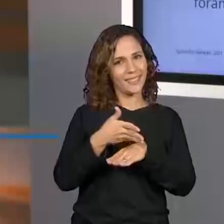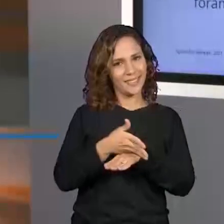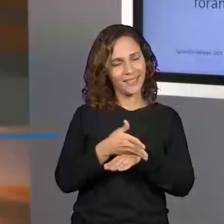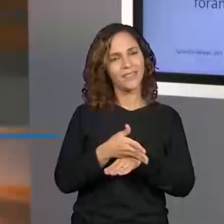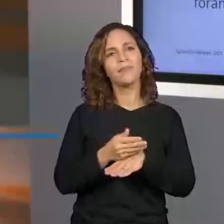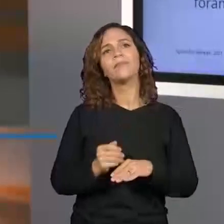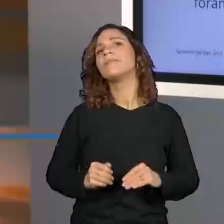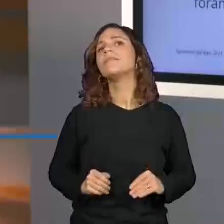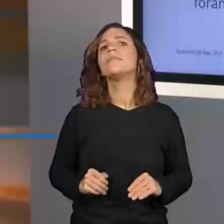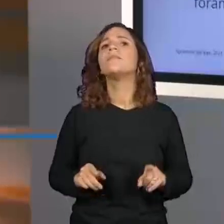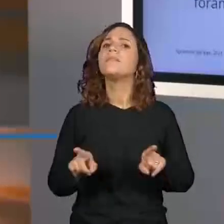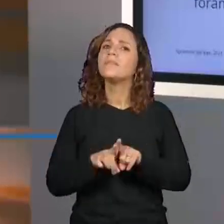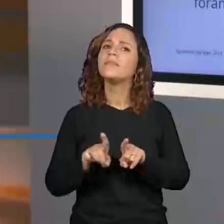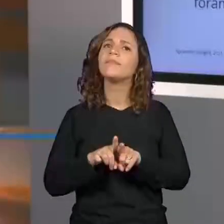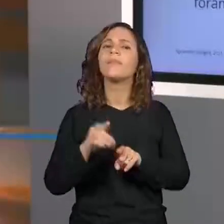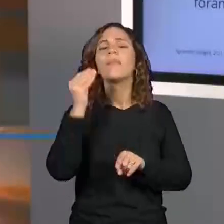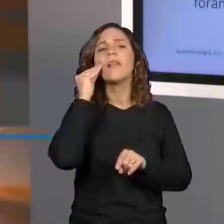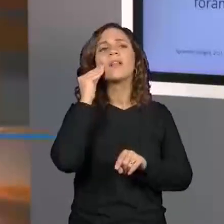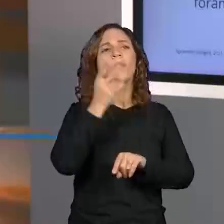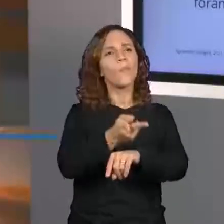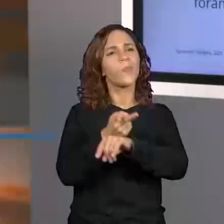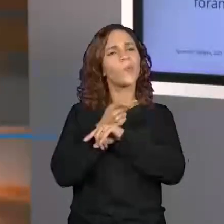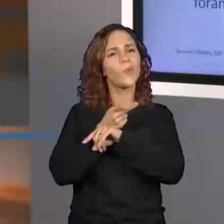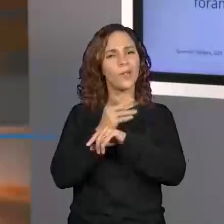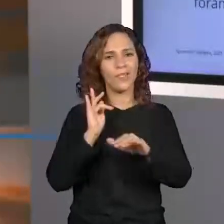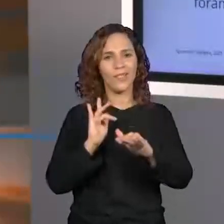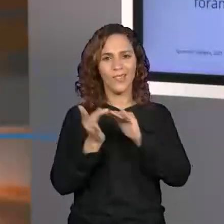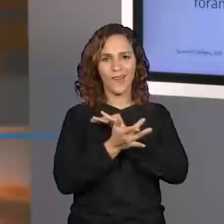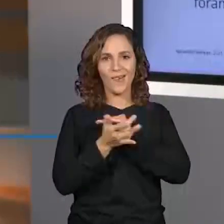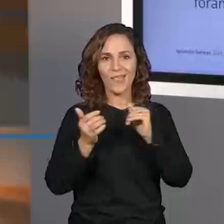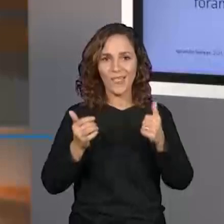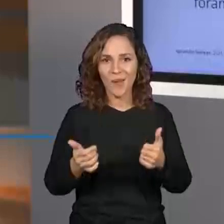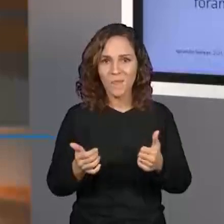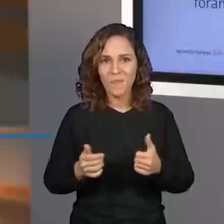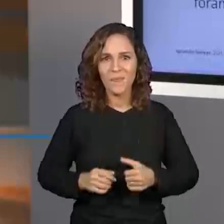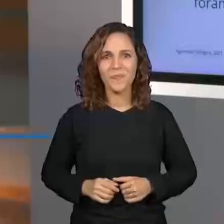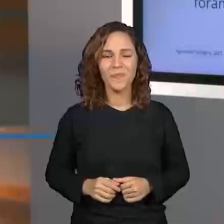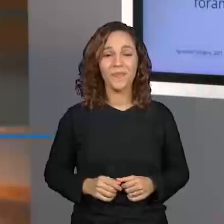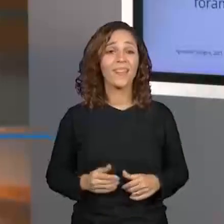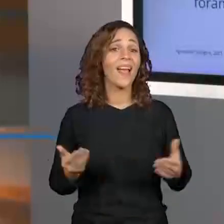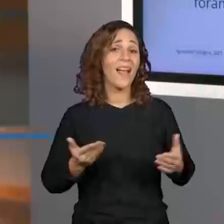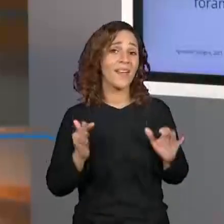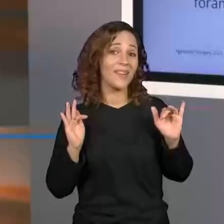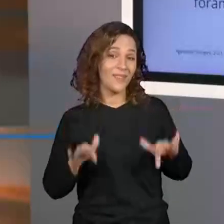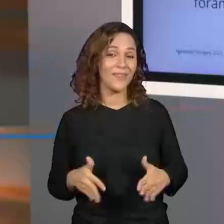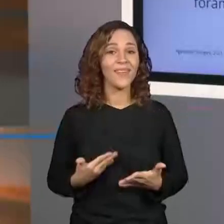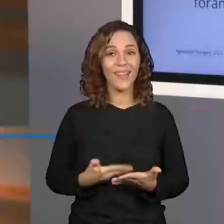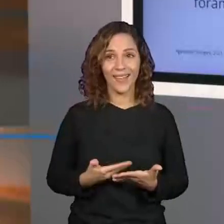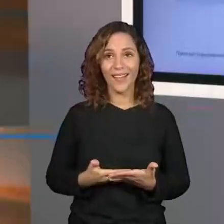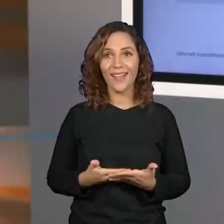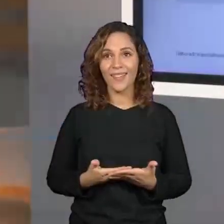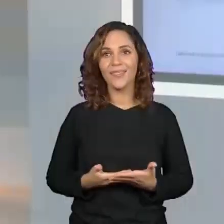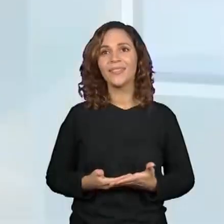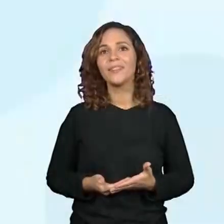e buscar o professor nas redes sociais e mostrar para ele, tá bom? Estamos chegando aí no finalzinho da aula.